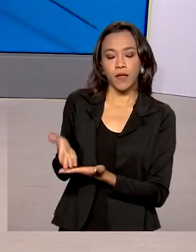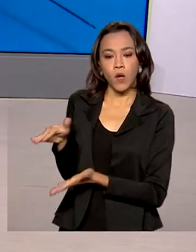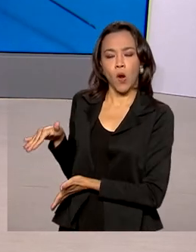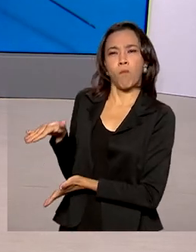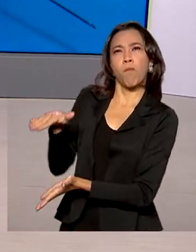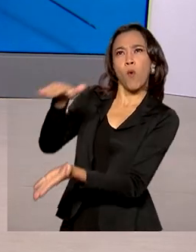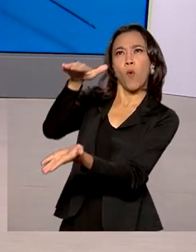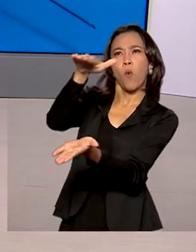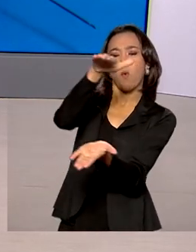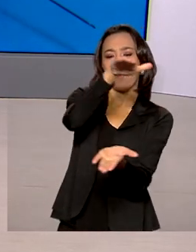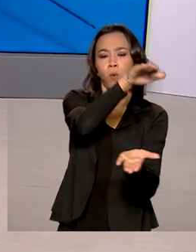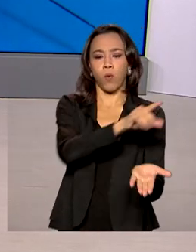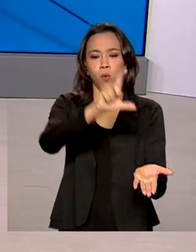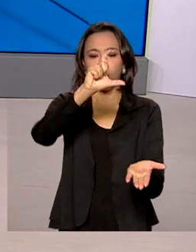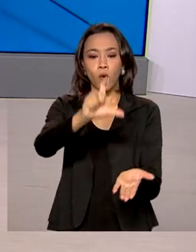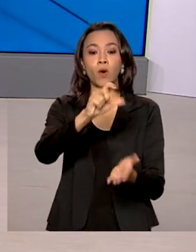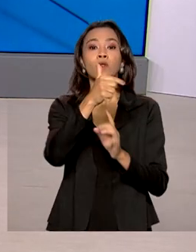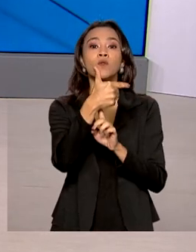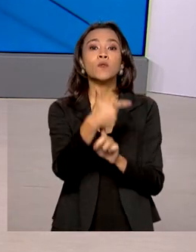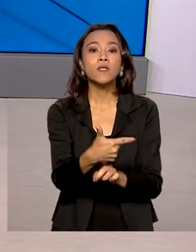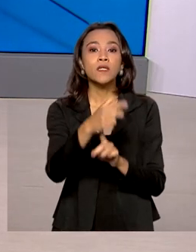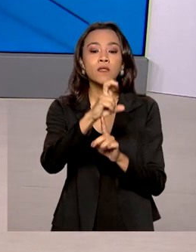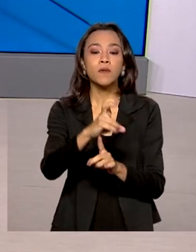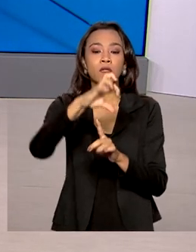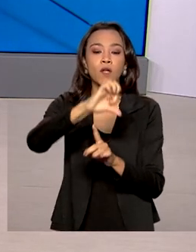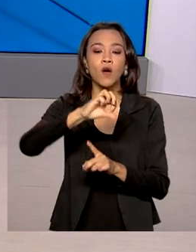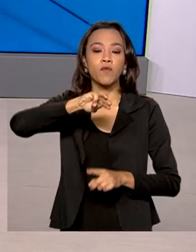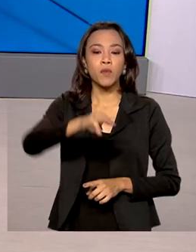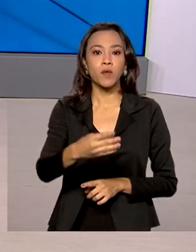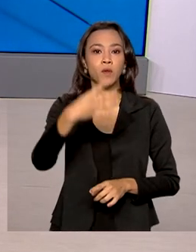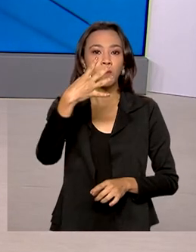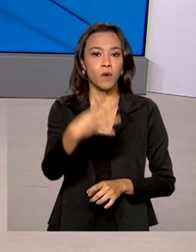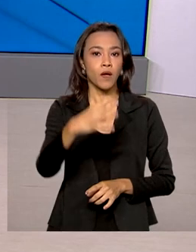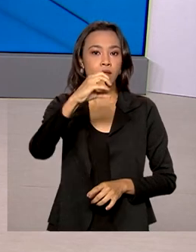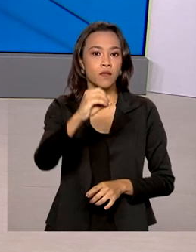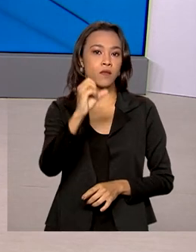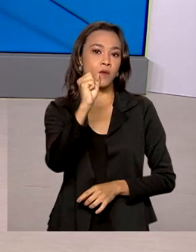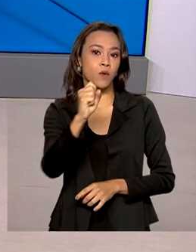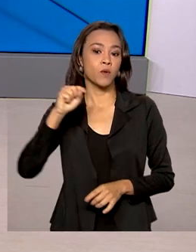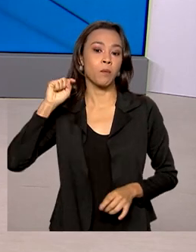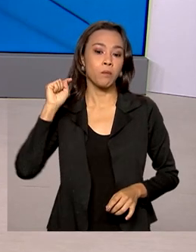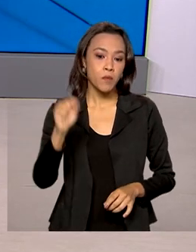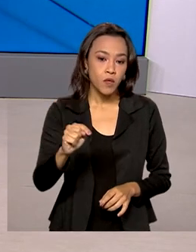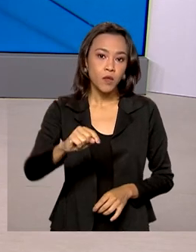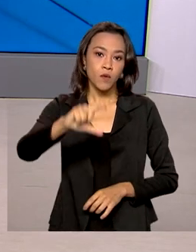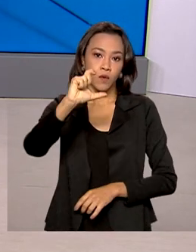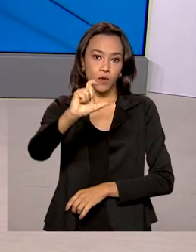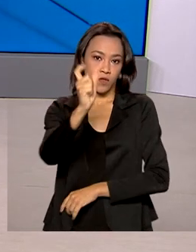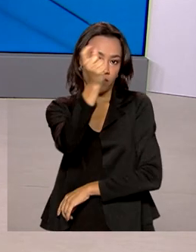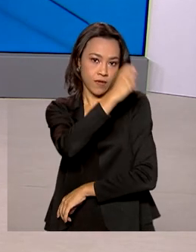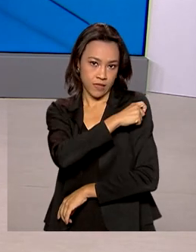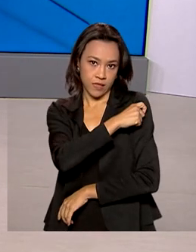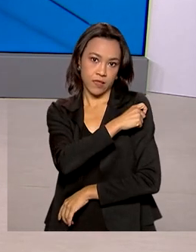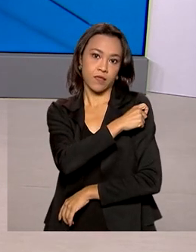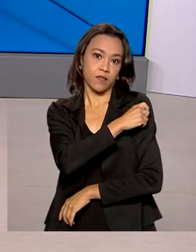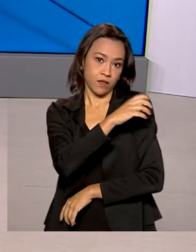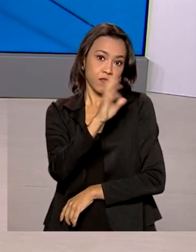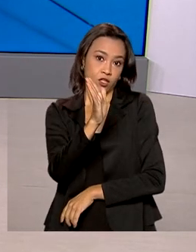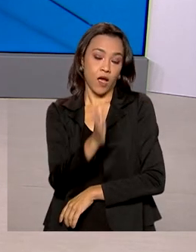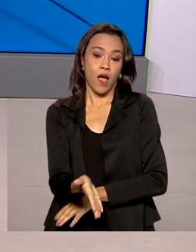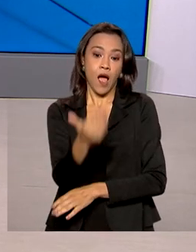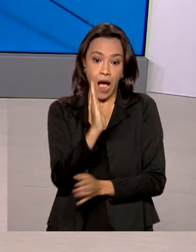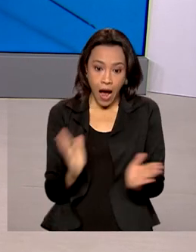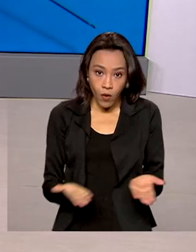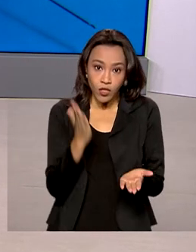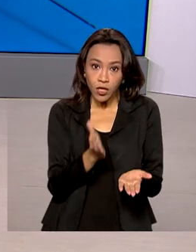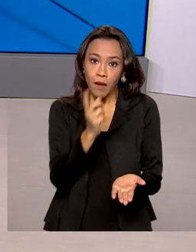259 milhões 408 mil doses de vacina. As doses aplicadas somam